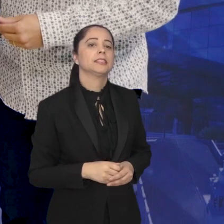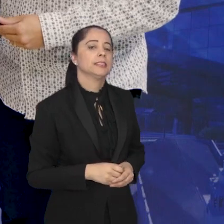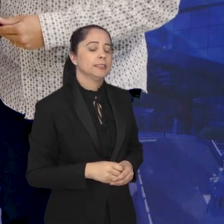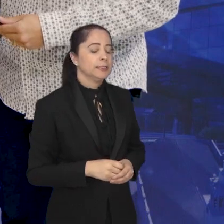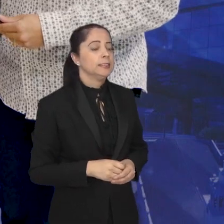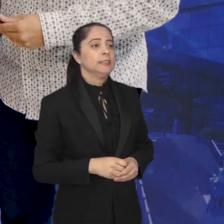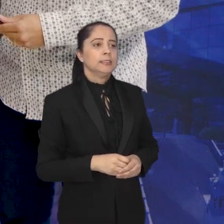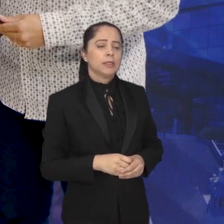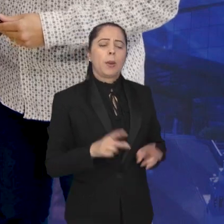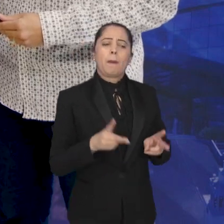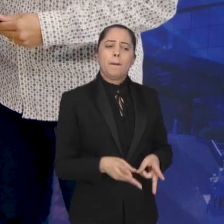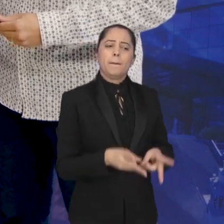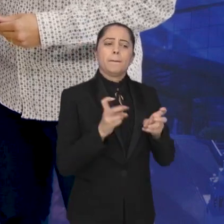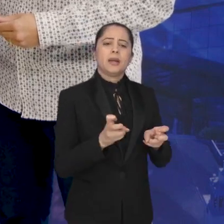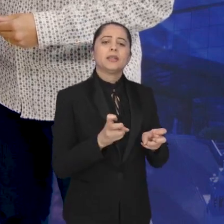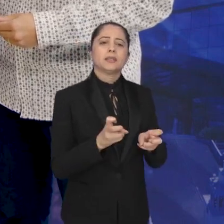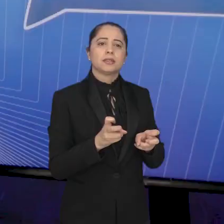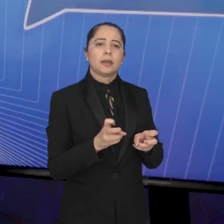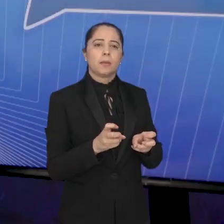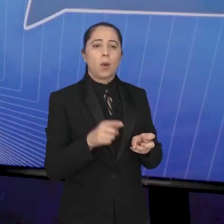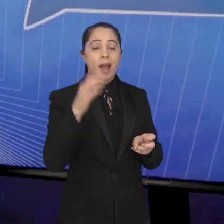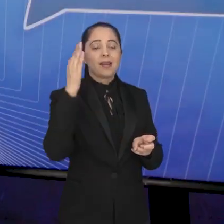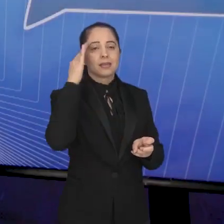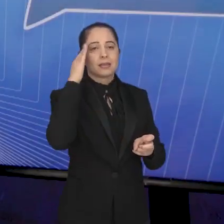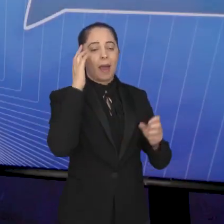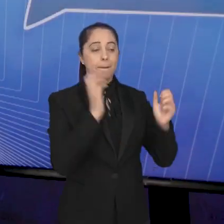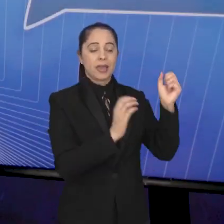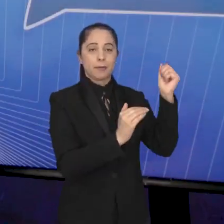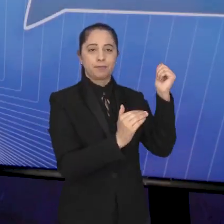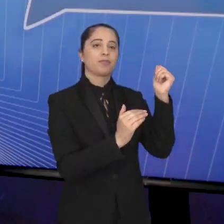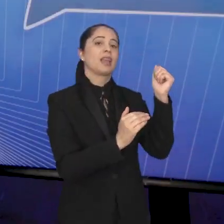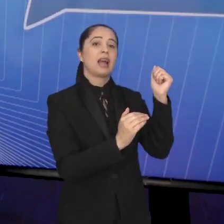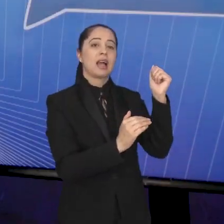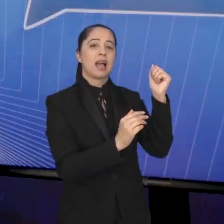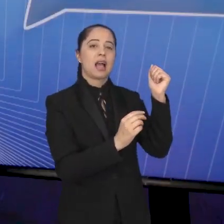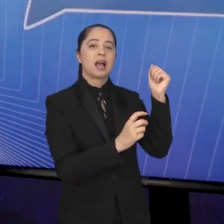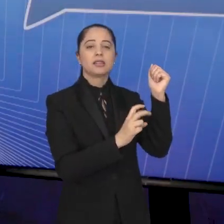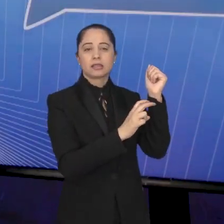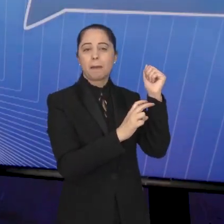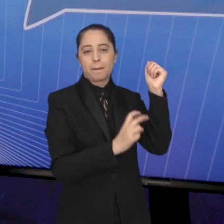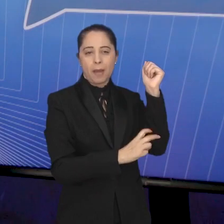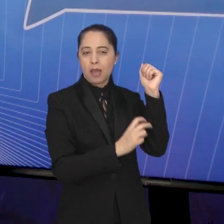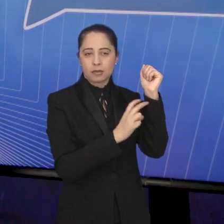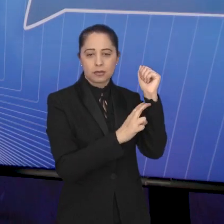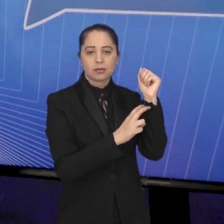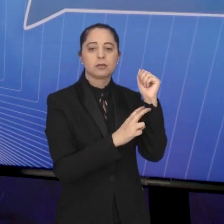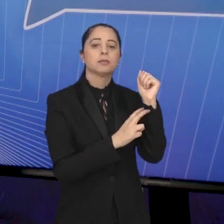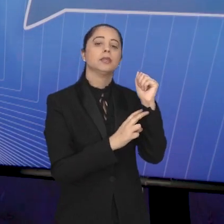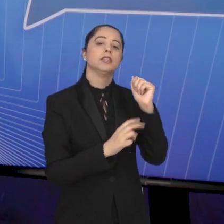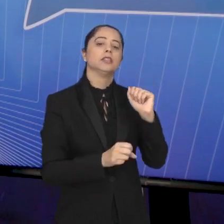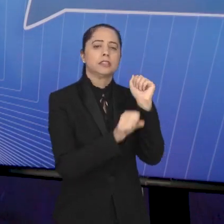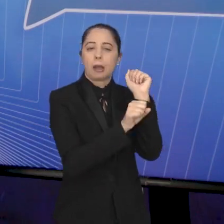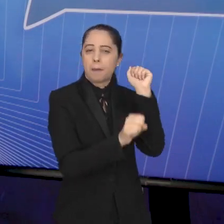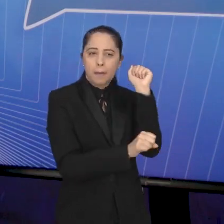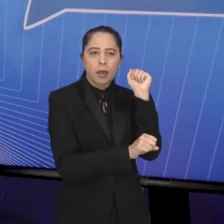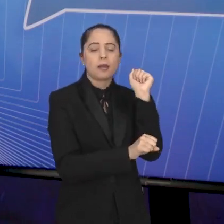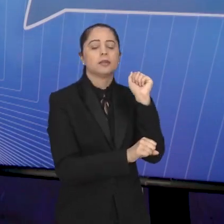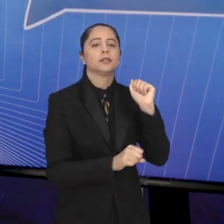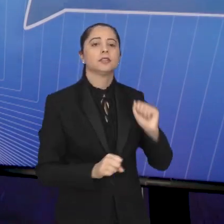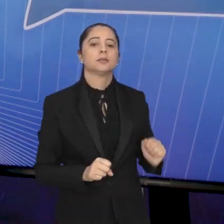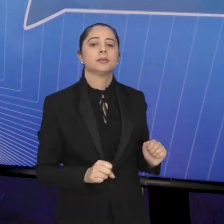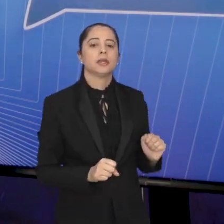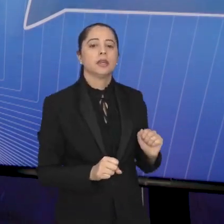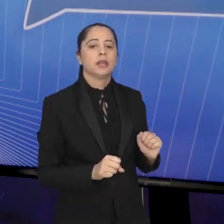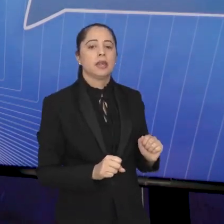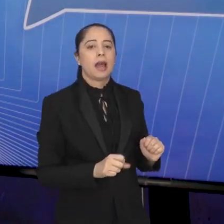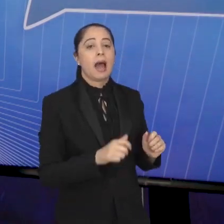indo numa linha muito interessante. Como a Sabesp, onde opera, não atende o meio rural, a zona rural, a gente